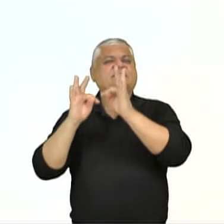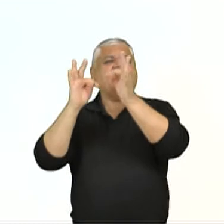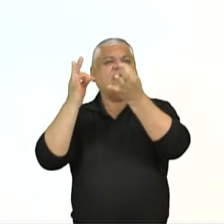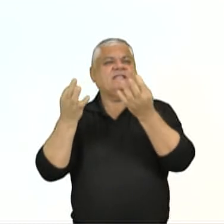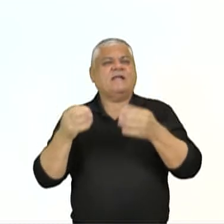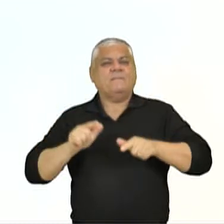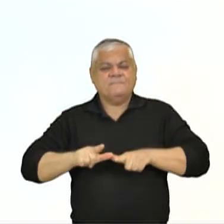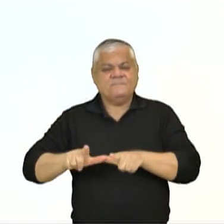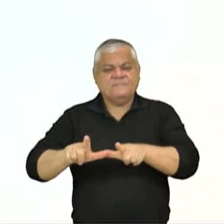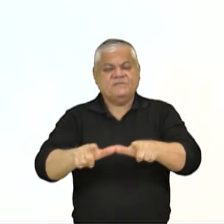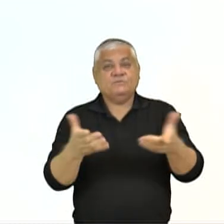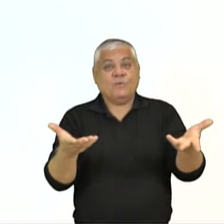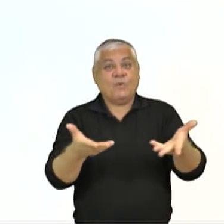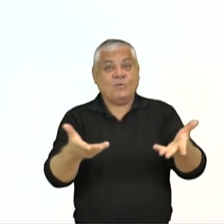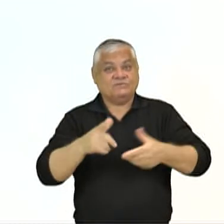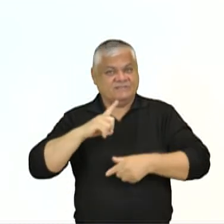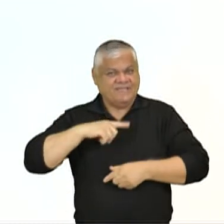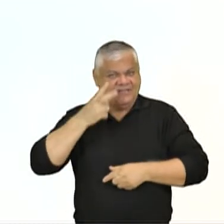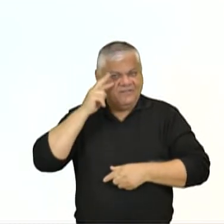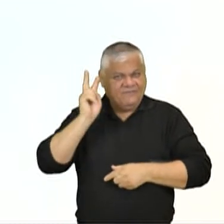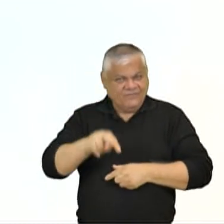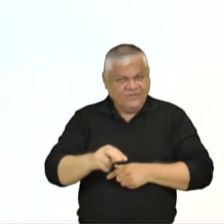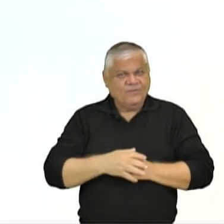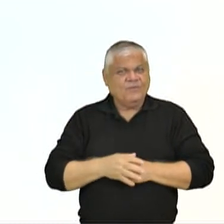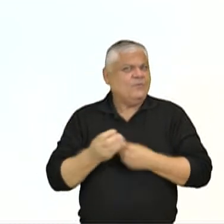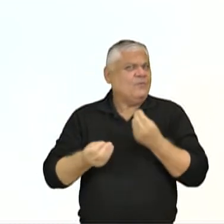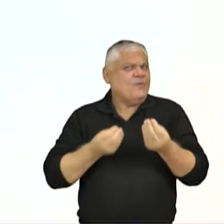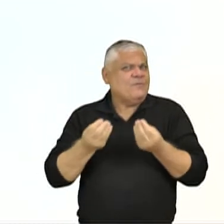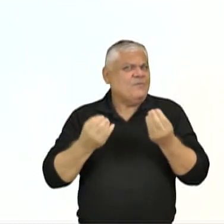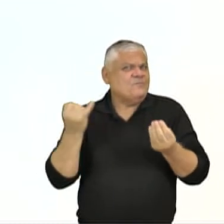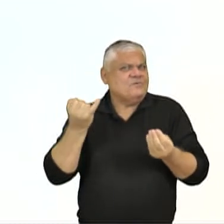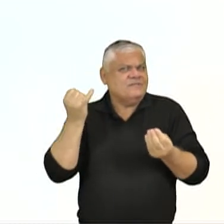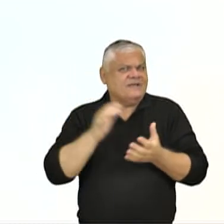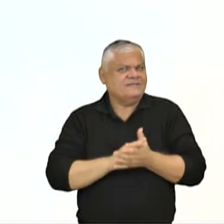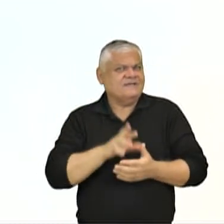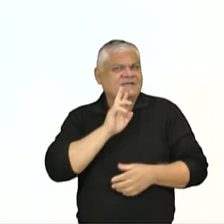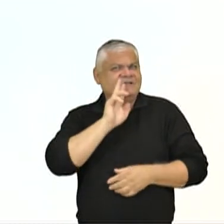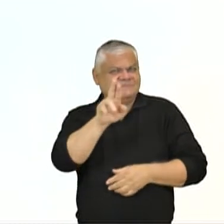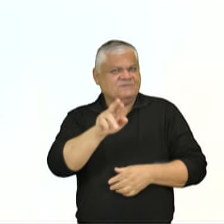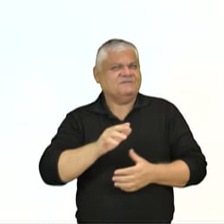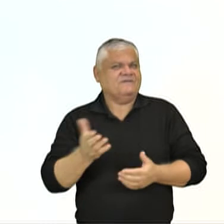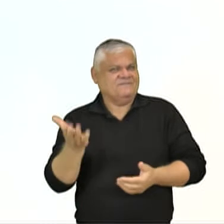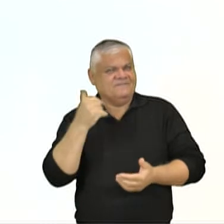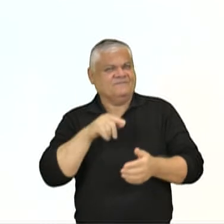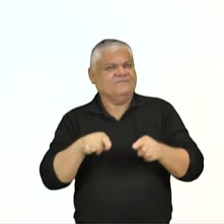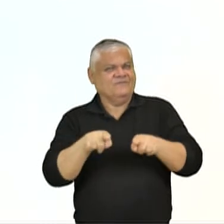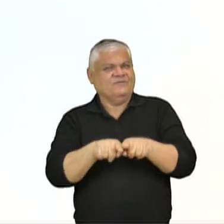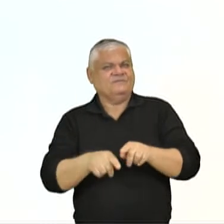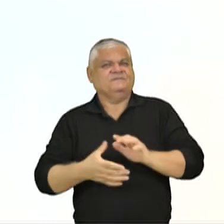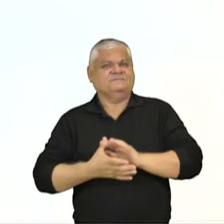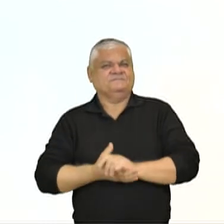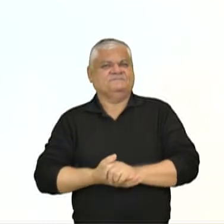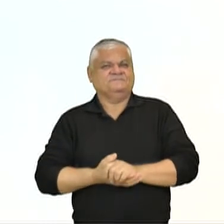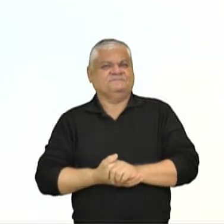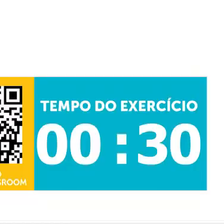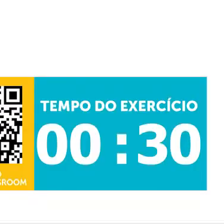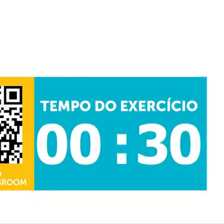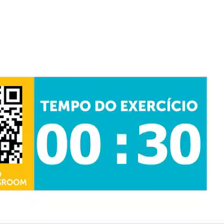pisos é algo que existe ainda hoje? Você já viu? Em quais circunstâncias? Responde lá, pessoal. Eu quero ver a resposta de vocês. Até.